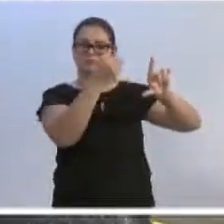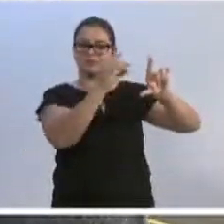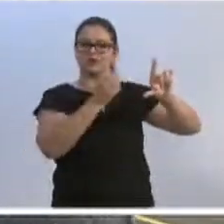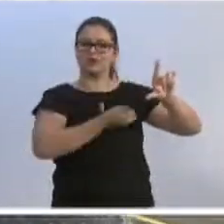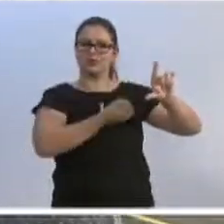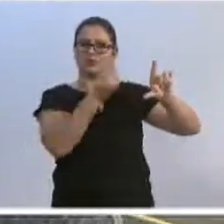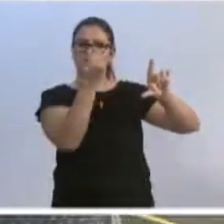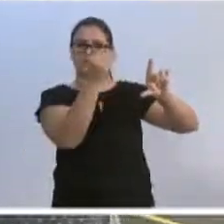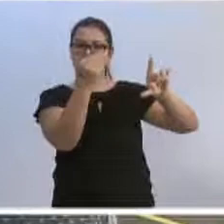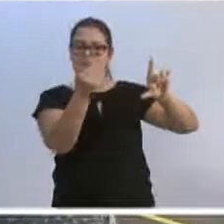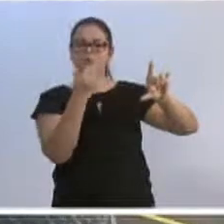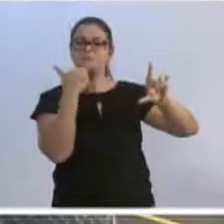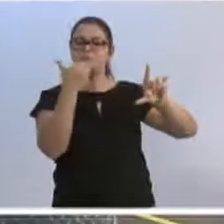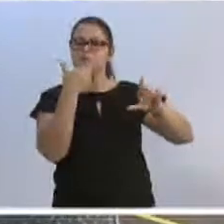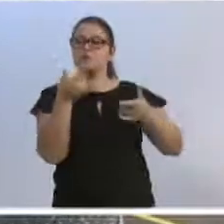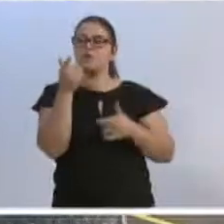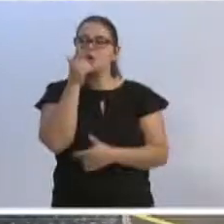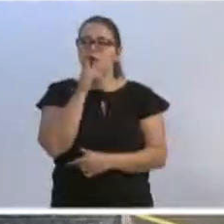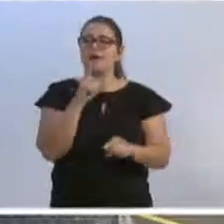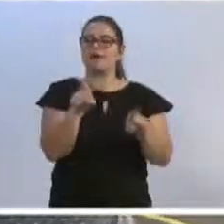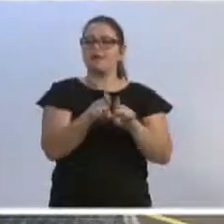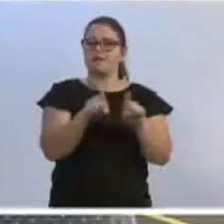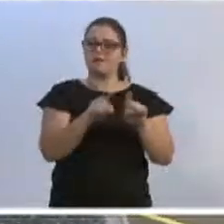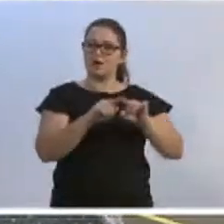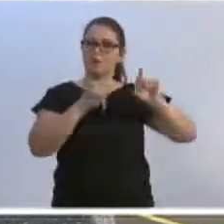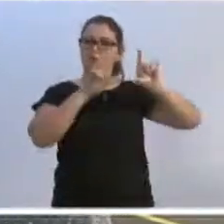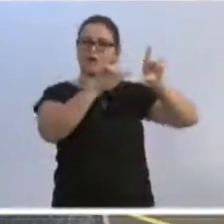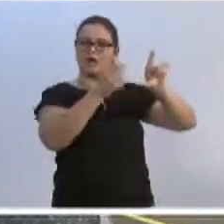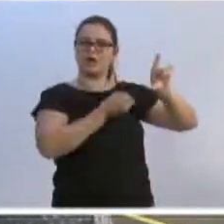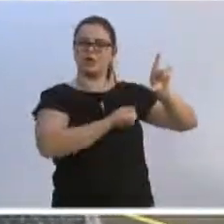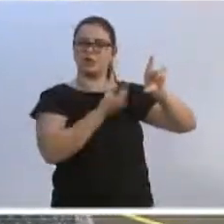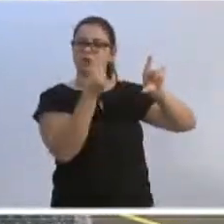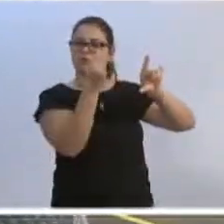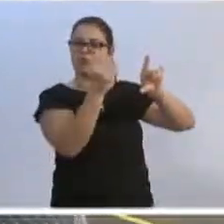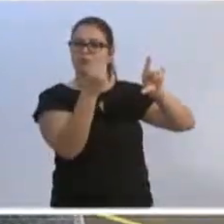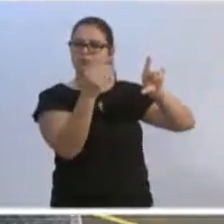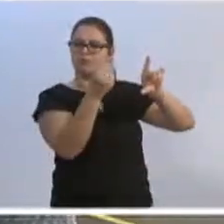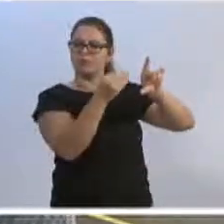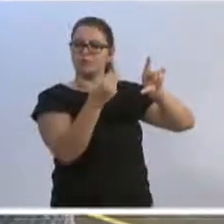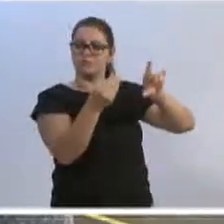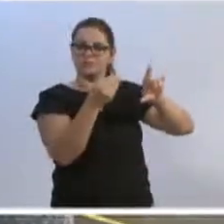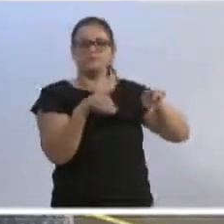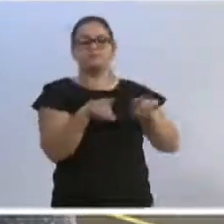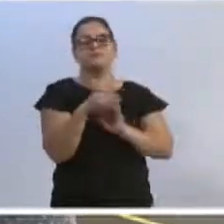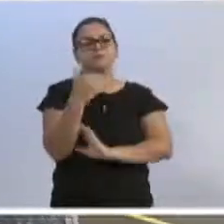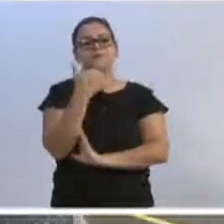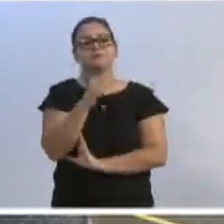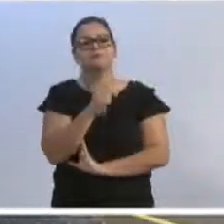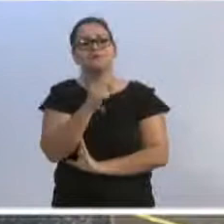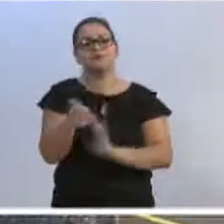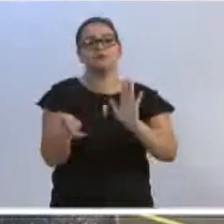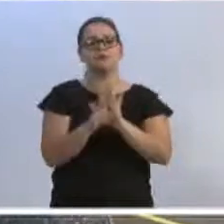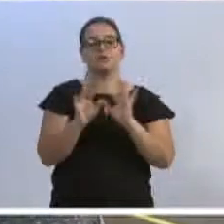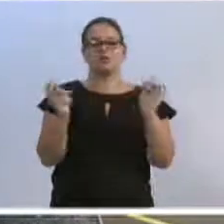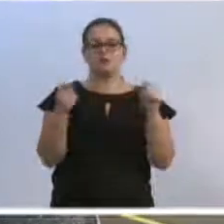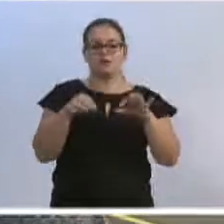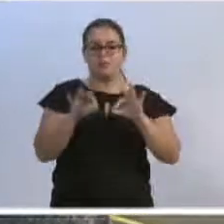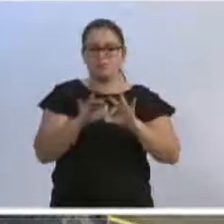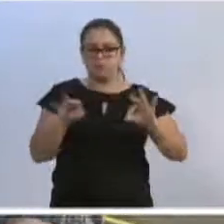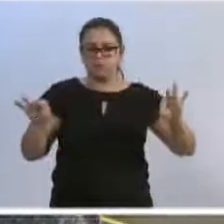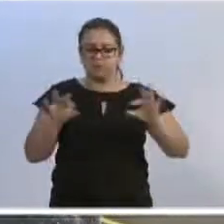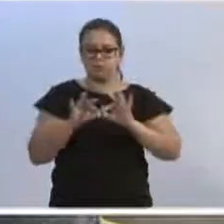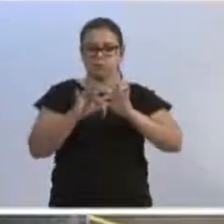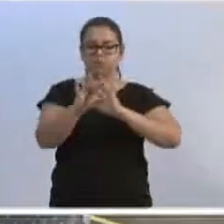acaminhamos uma reivindicação e hoje o ginásio tem um placar. E com certeza iremos fazer os encaminhamentos também nesse sentido, que possa trazer